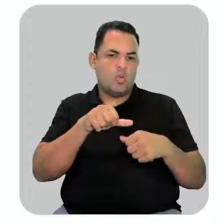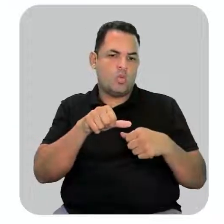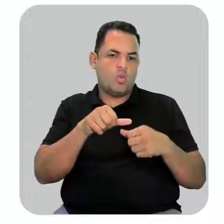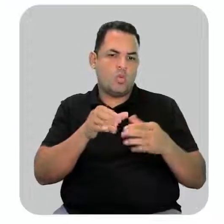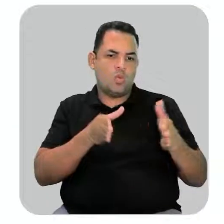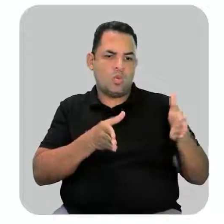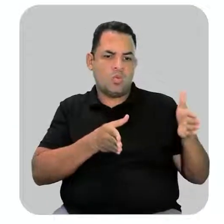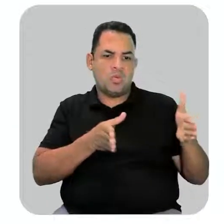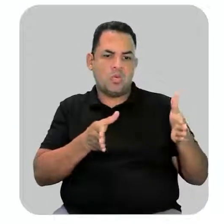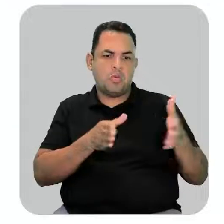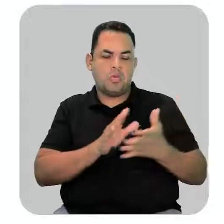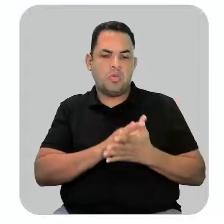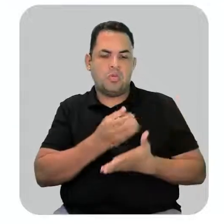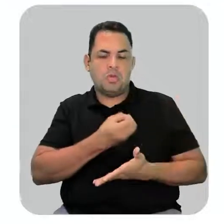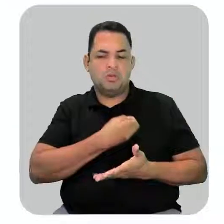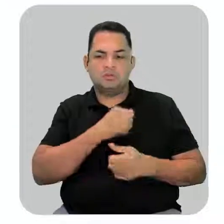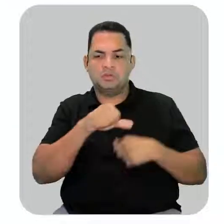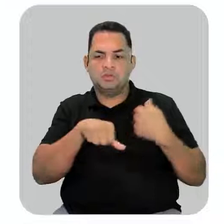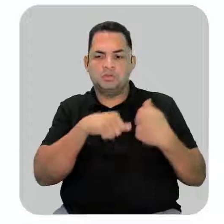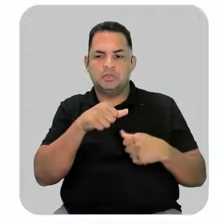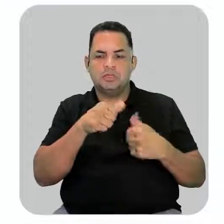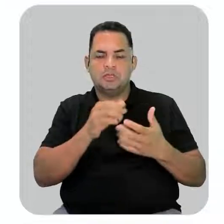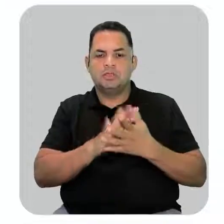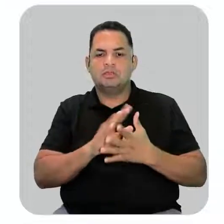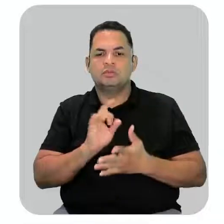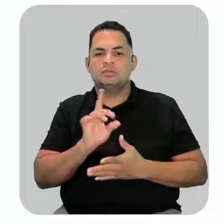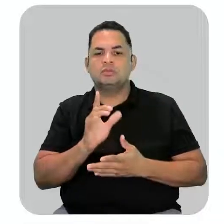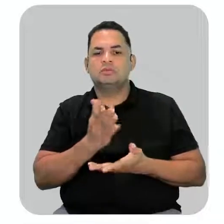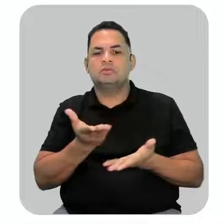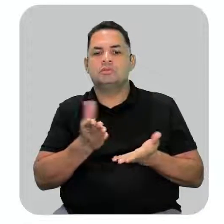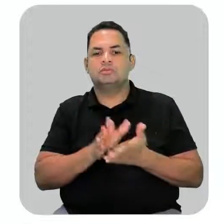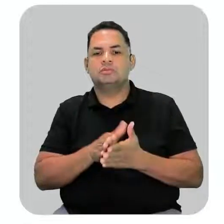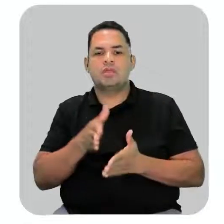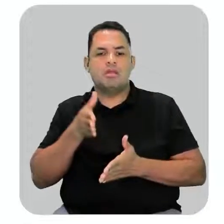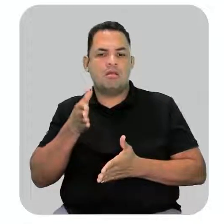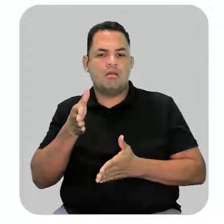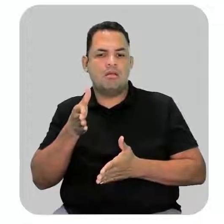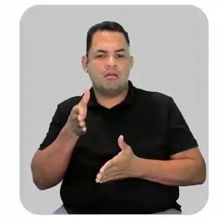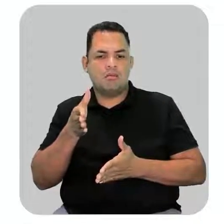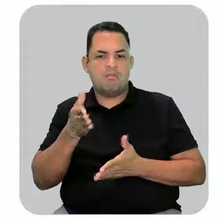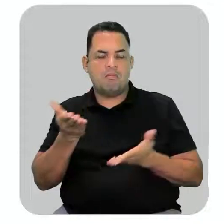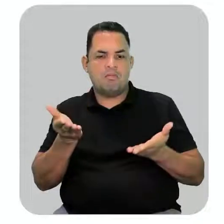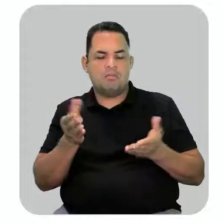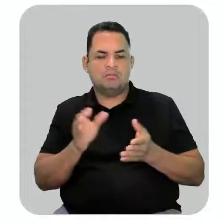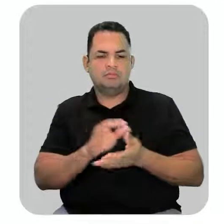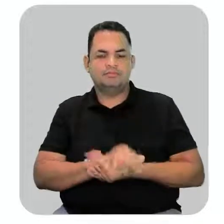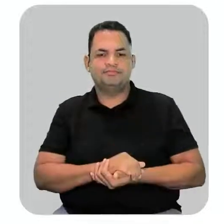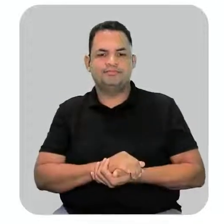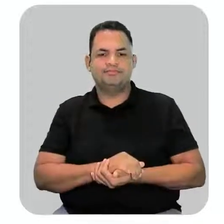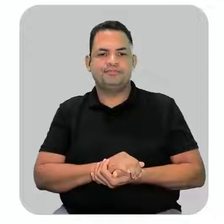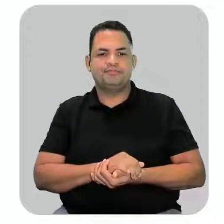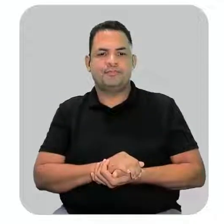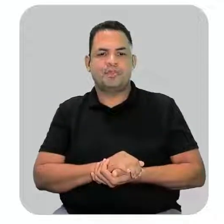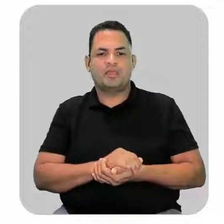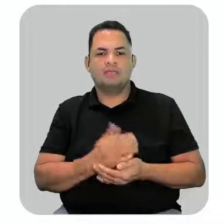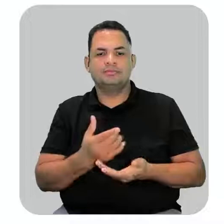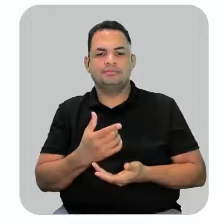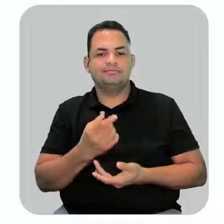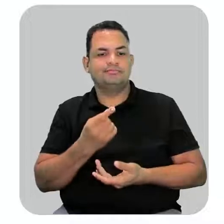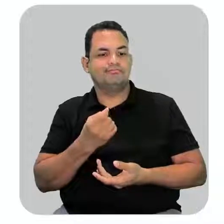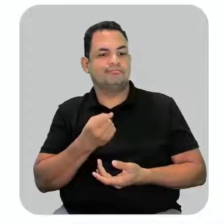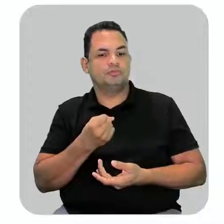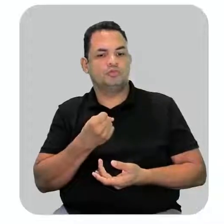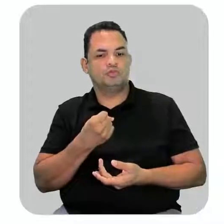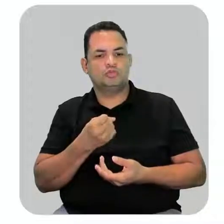iniciação da numeração. Por quê? A numeração sempre começa da extremidade mais próxima do grupo funcional. Por isso, só existe